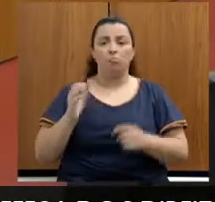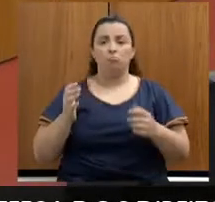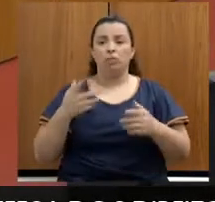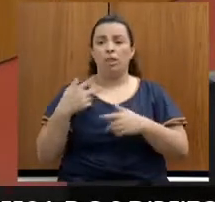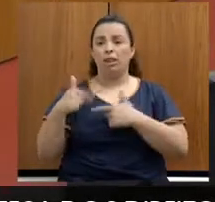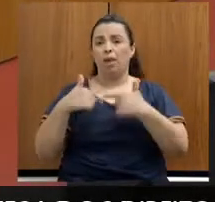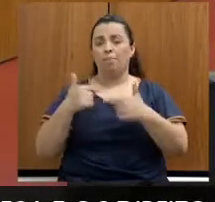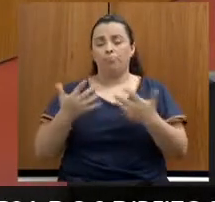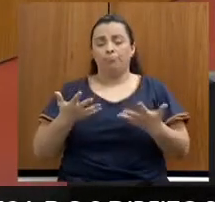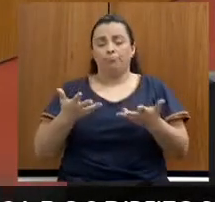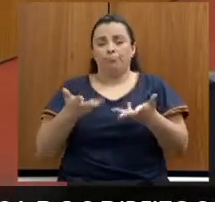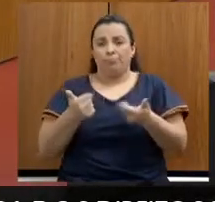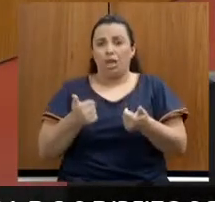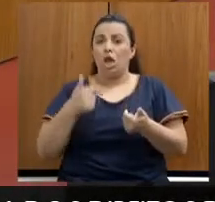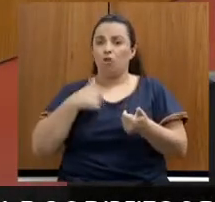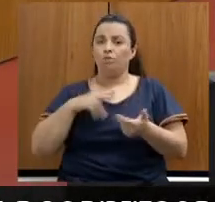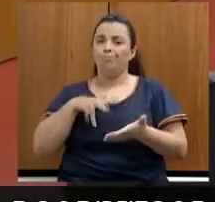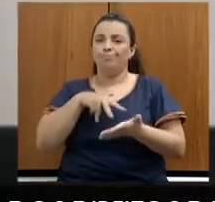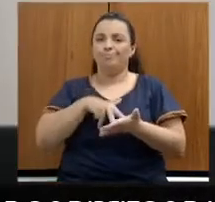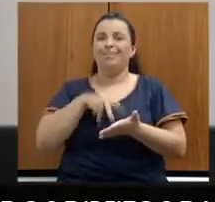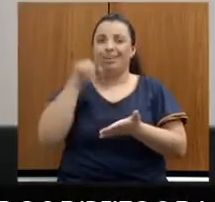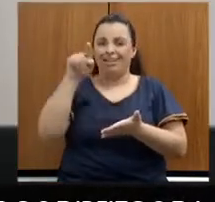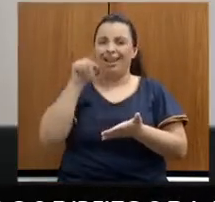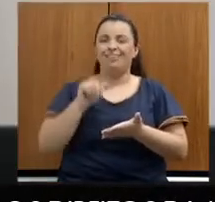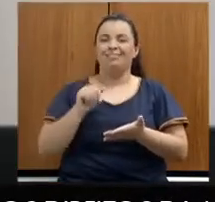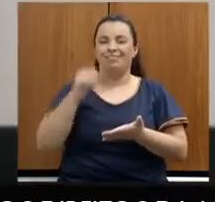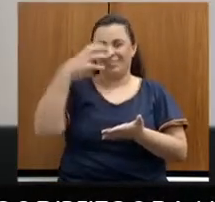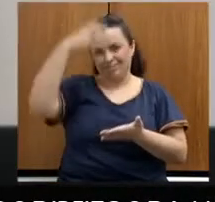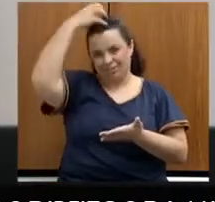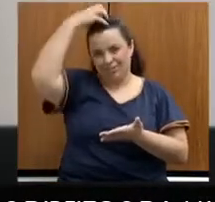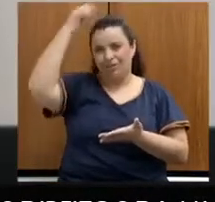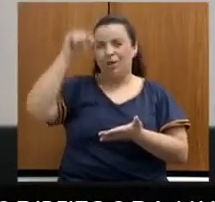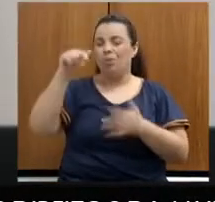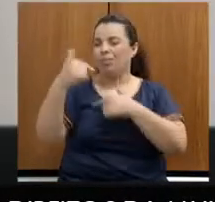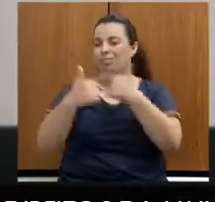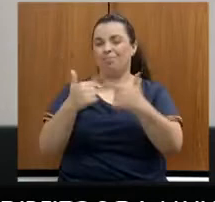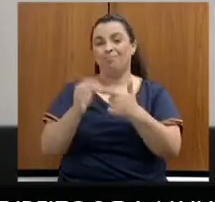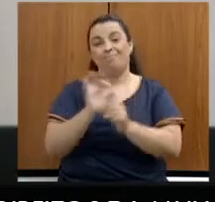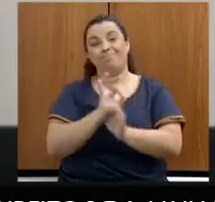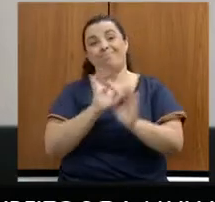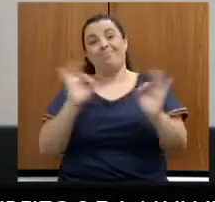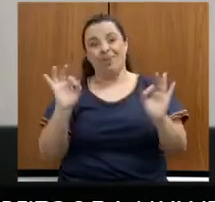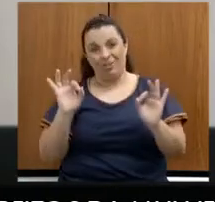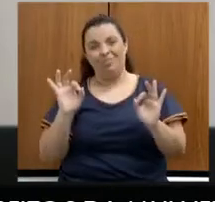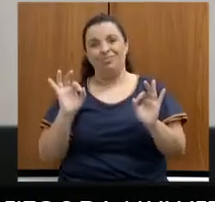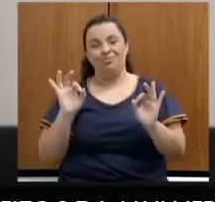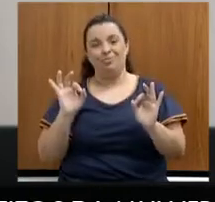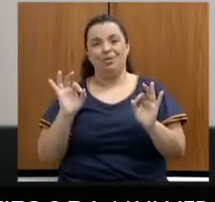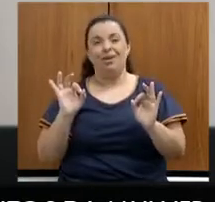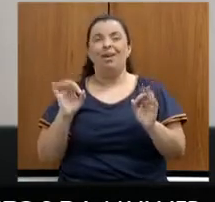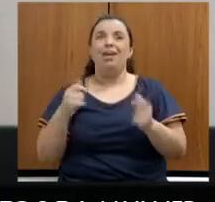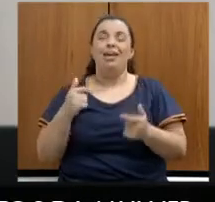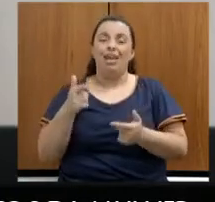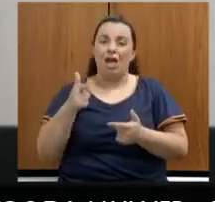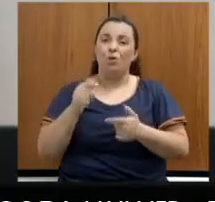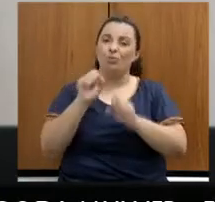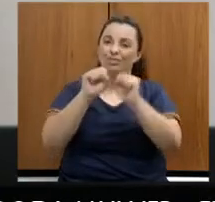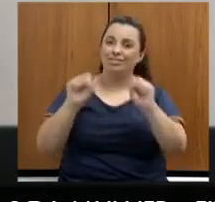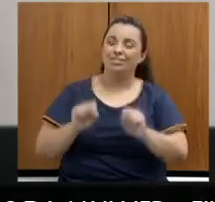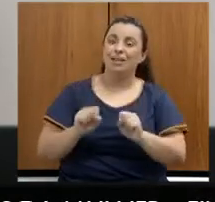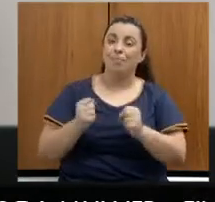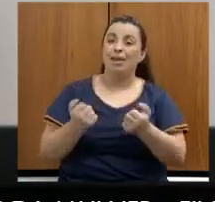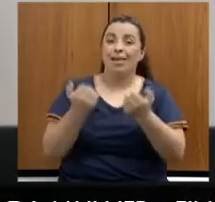também a APAC de São João del Rey. um trabalho fantástico. E é um sistema que realmente recupera as pessoas